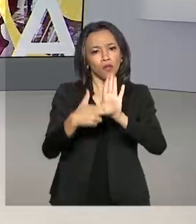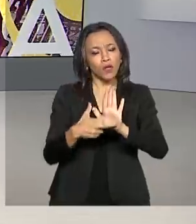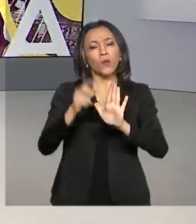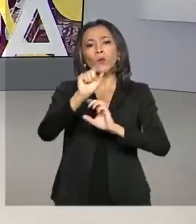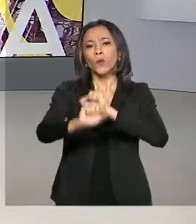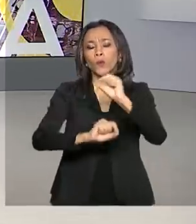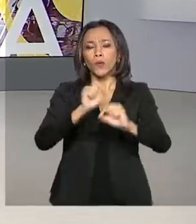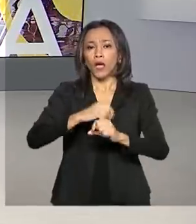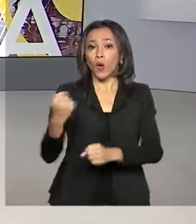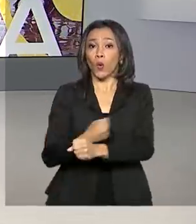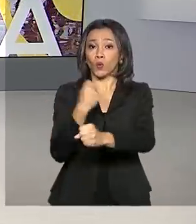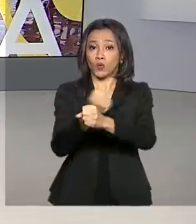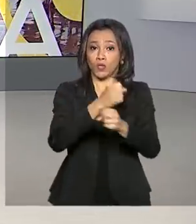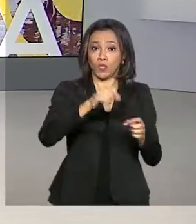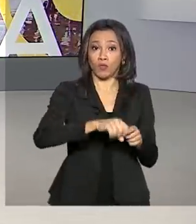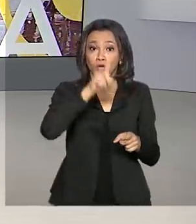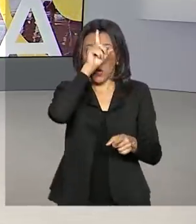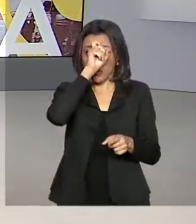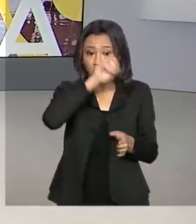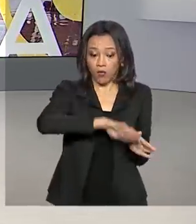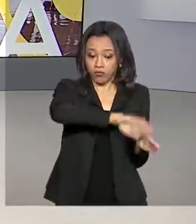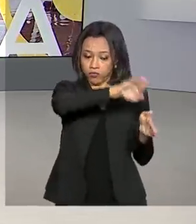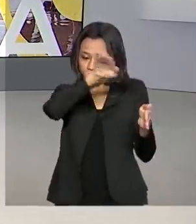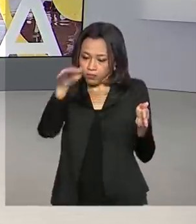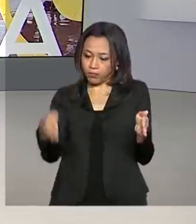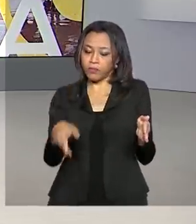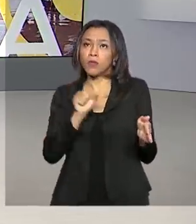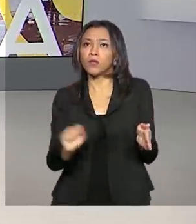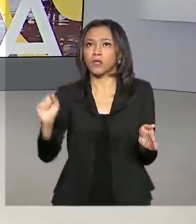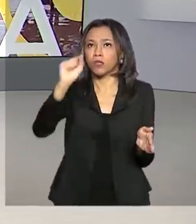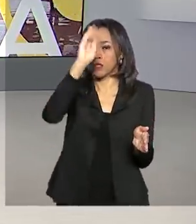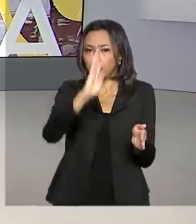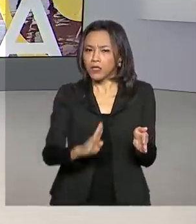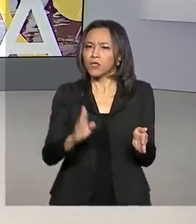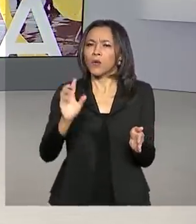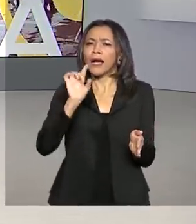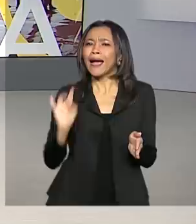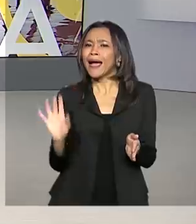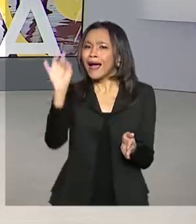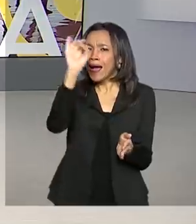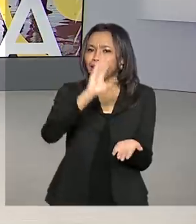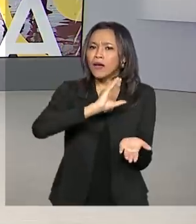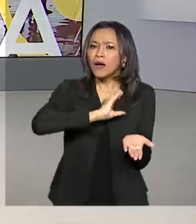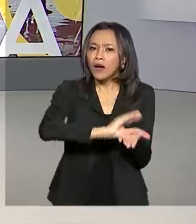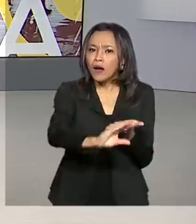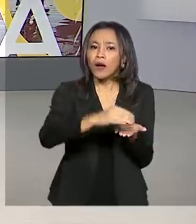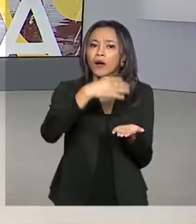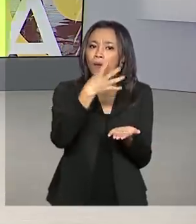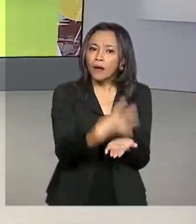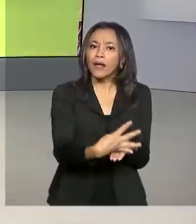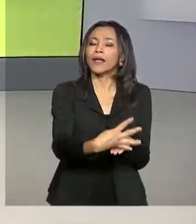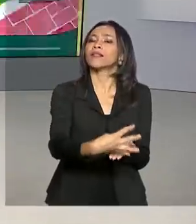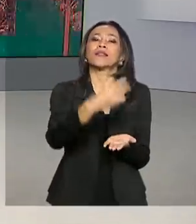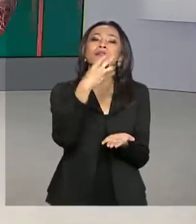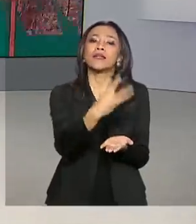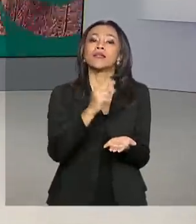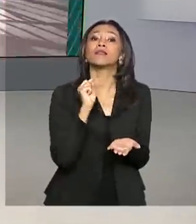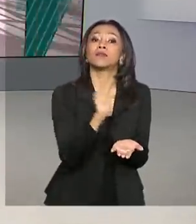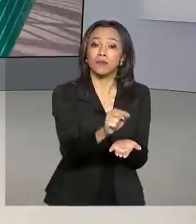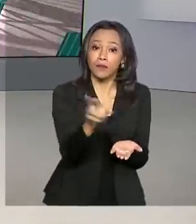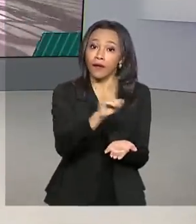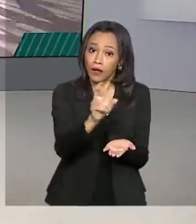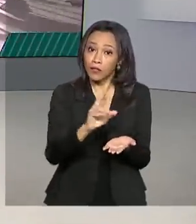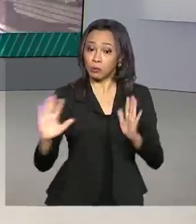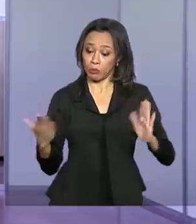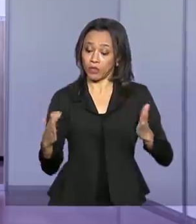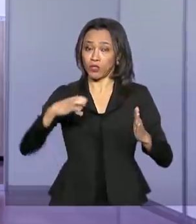campanha em todo o país. Cada leito vai receber 43 mil reais do governo federal para funcionar por 90 dias.